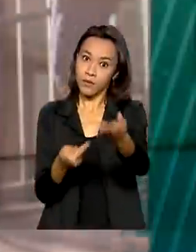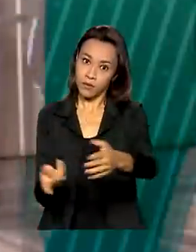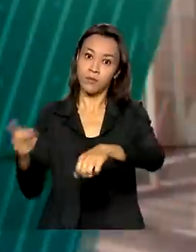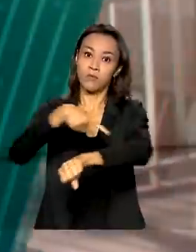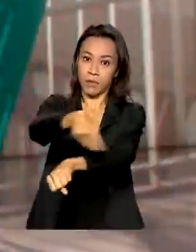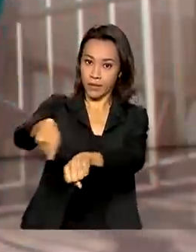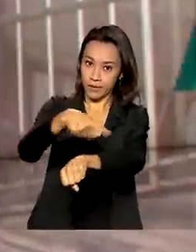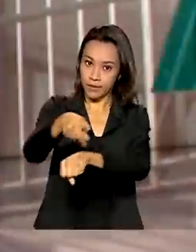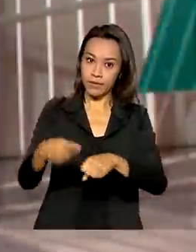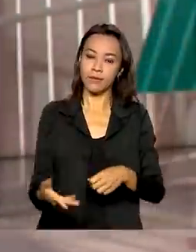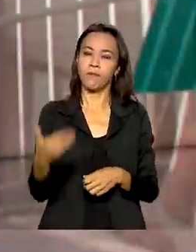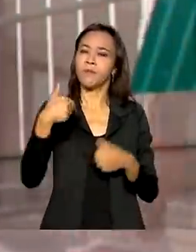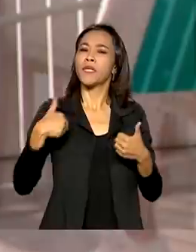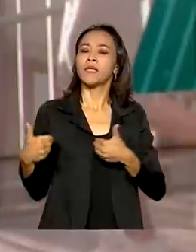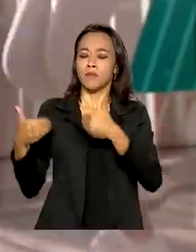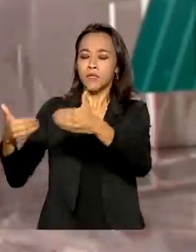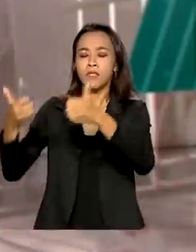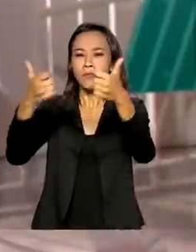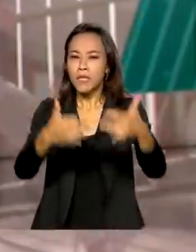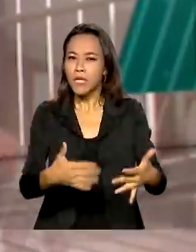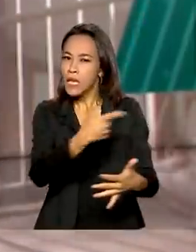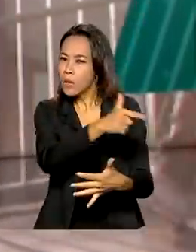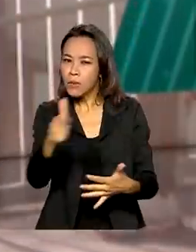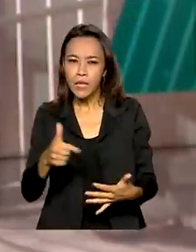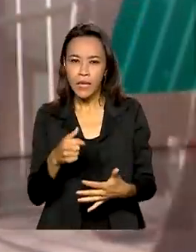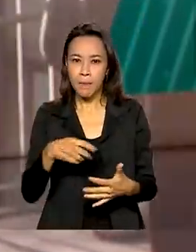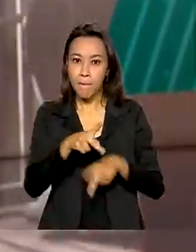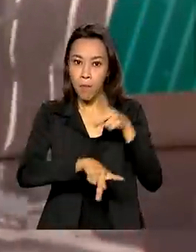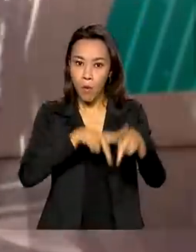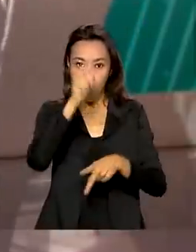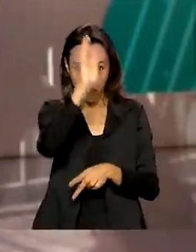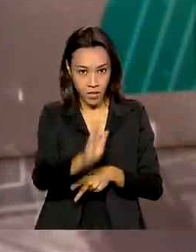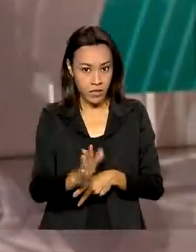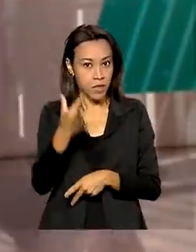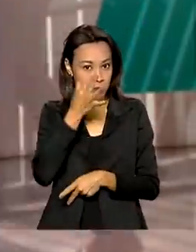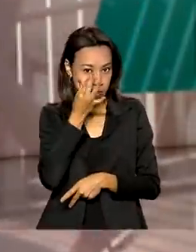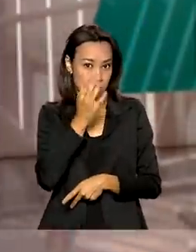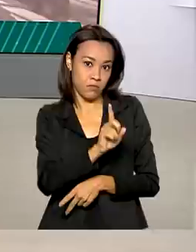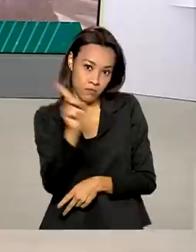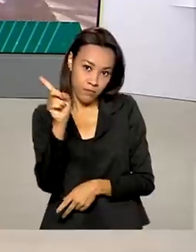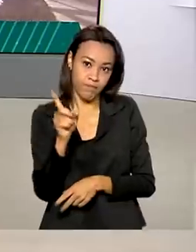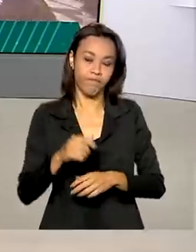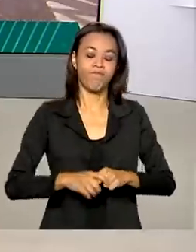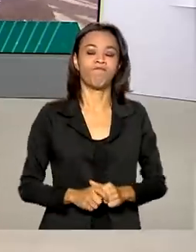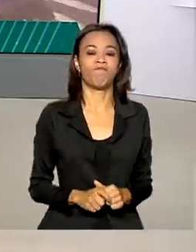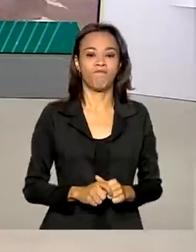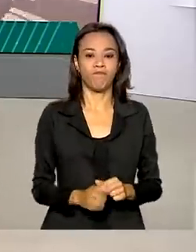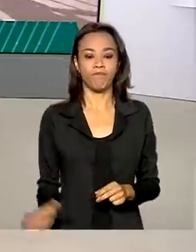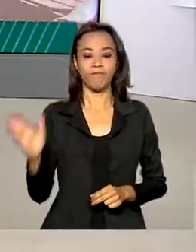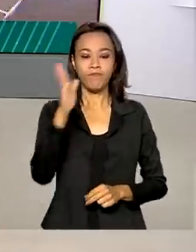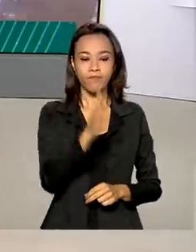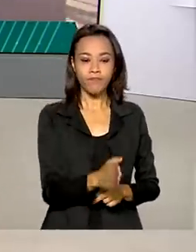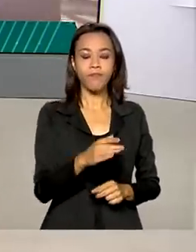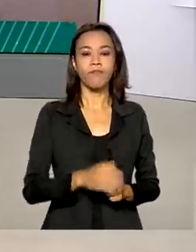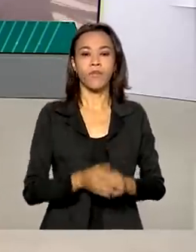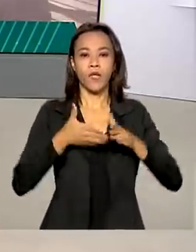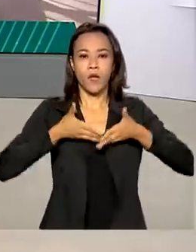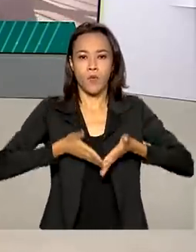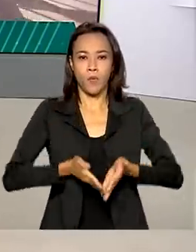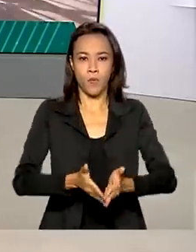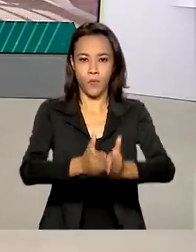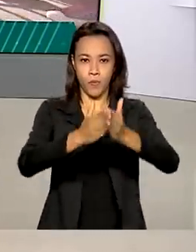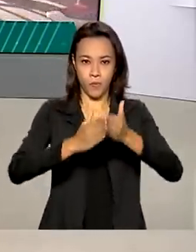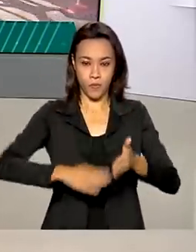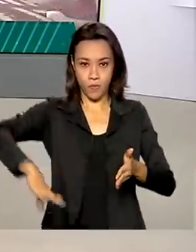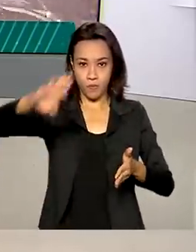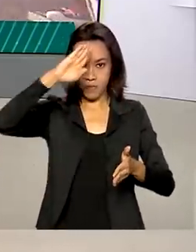o Ministério, não há registro de brasileiros residindo ou em trânsito no Afeganistão. A Marinha do Brasil realizou um treinamento em